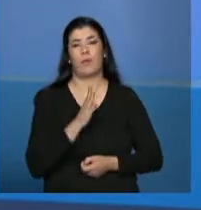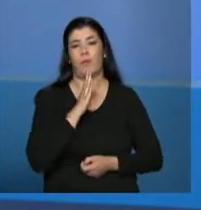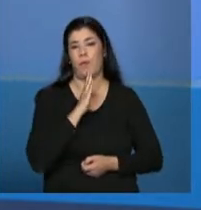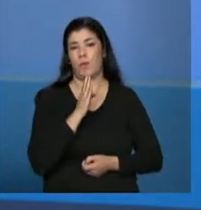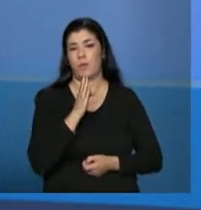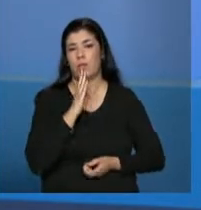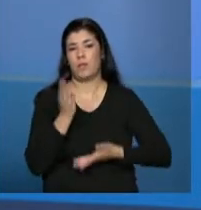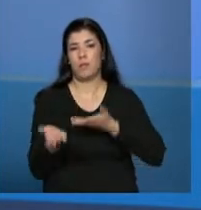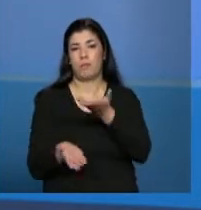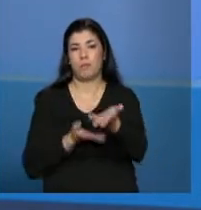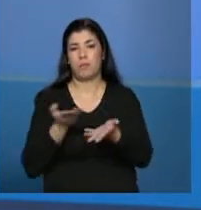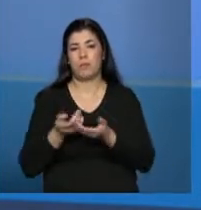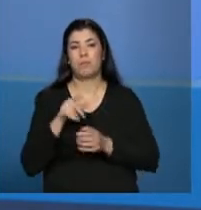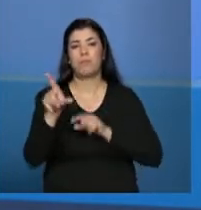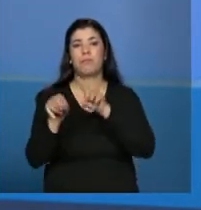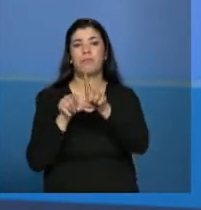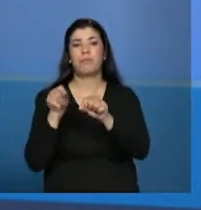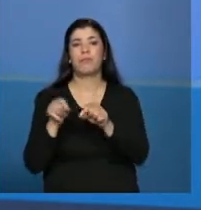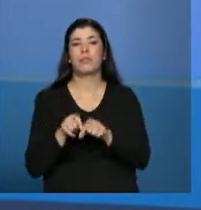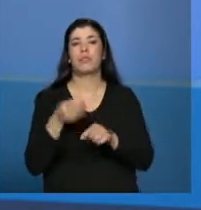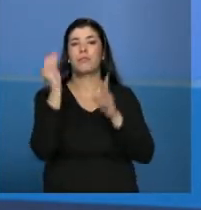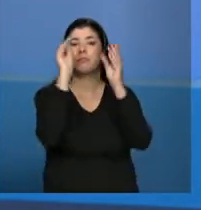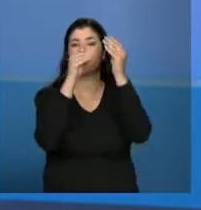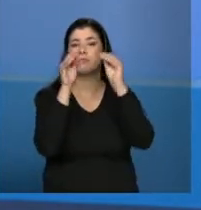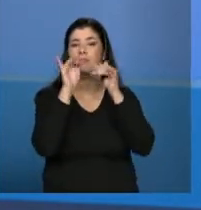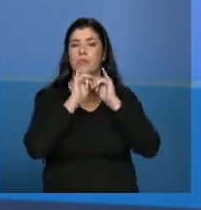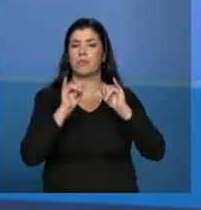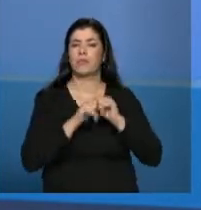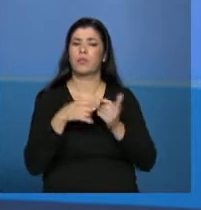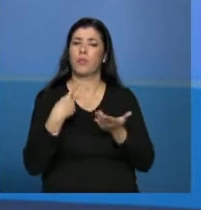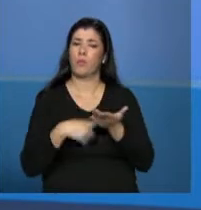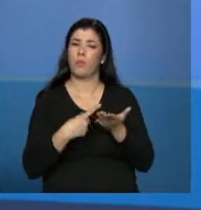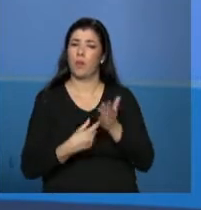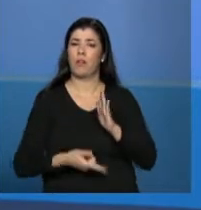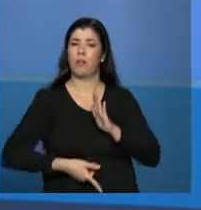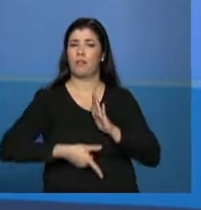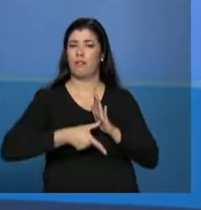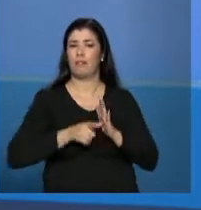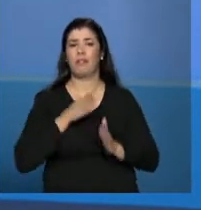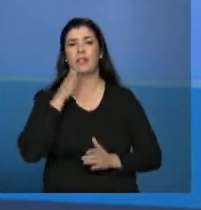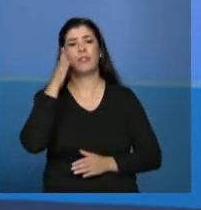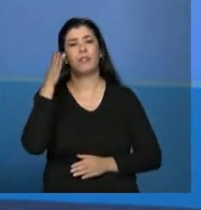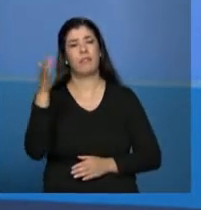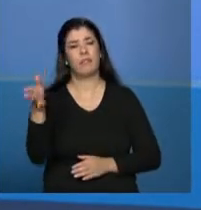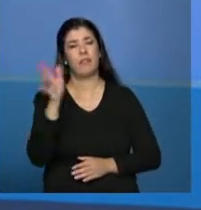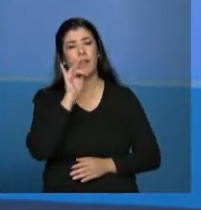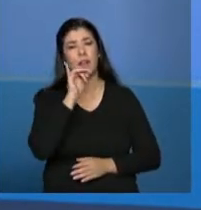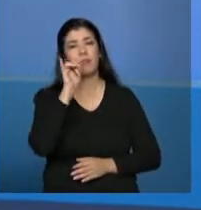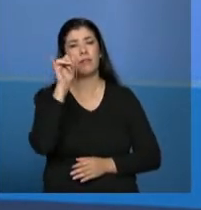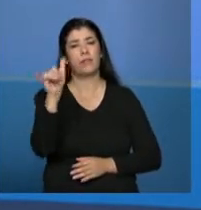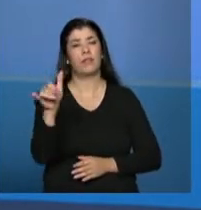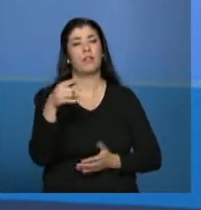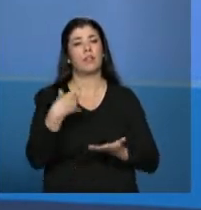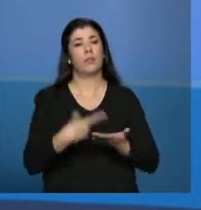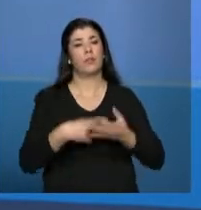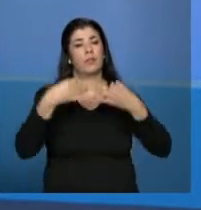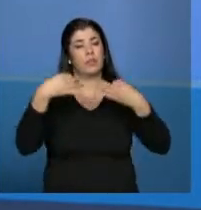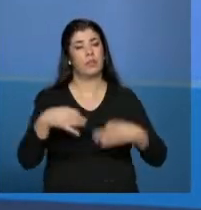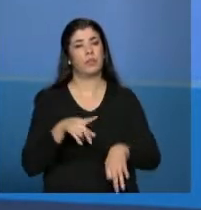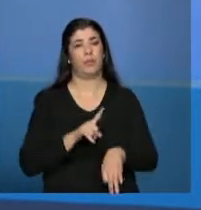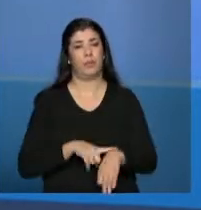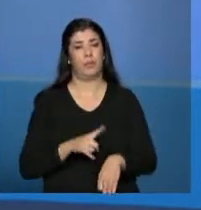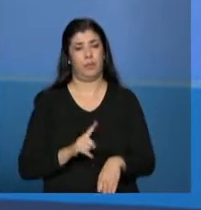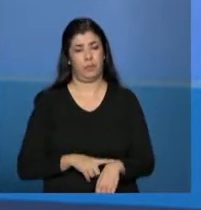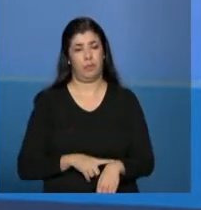para a coleta desses dados. Então, faça um agendamento, comunique a essa entidade que você vai visitá-la naquele dia, naquele horário.